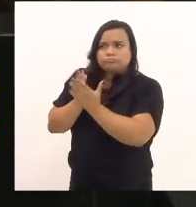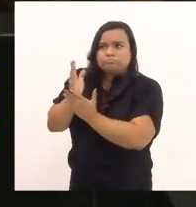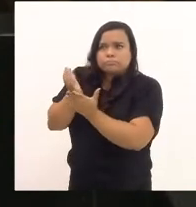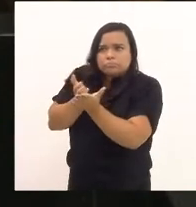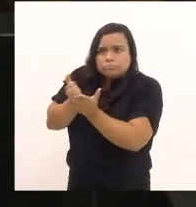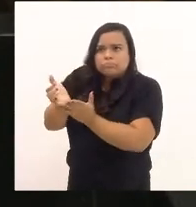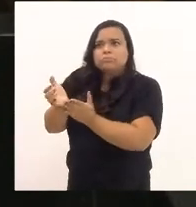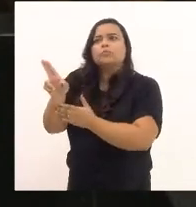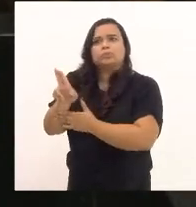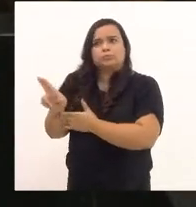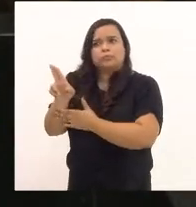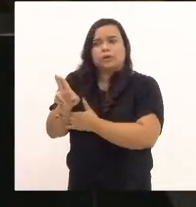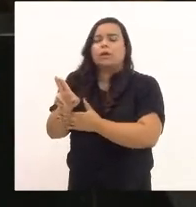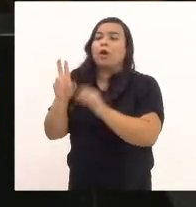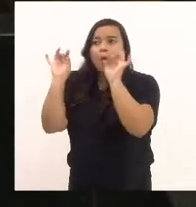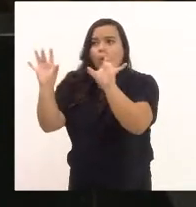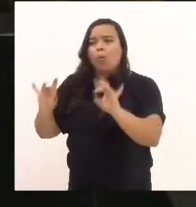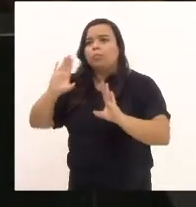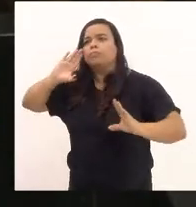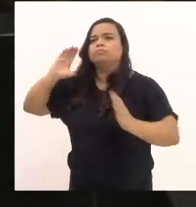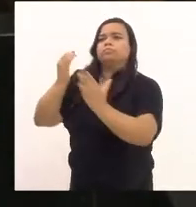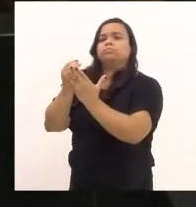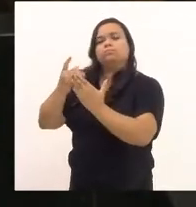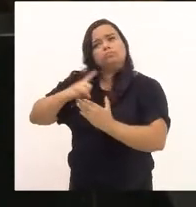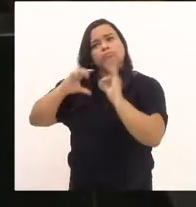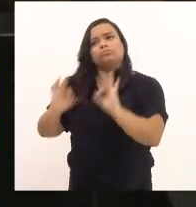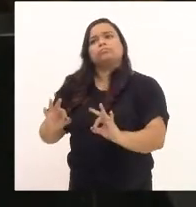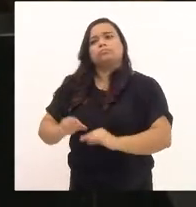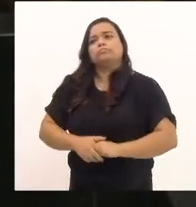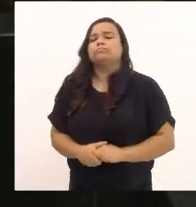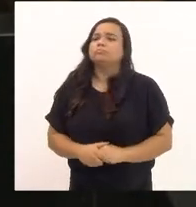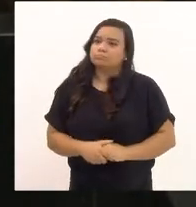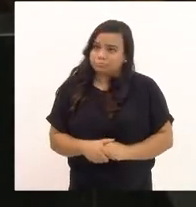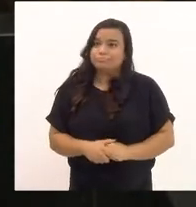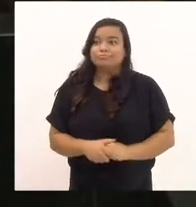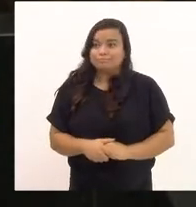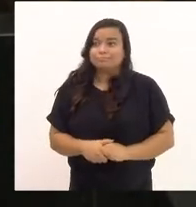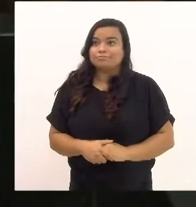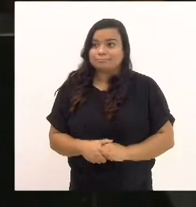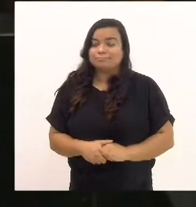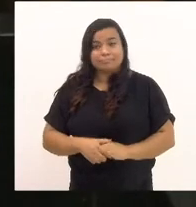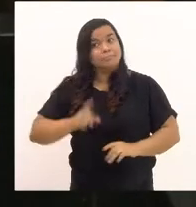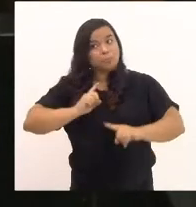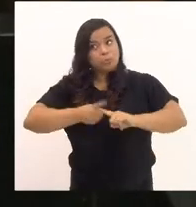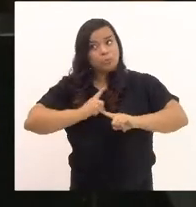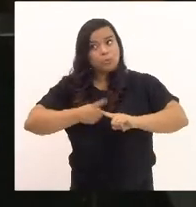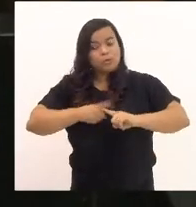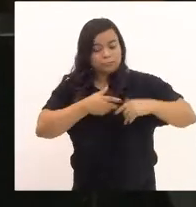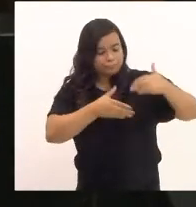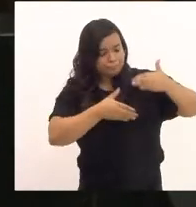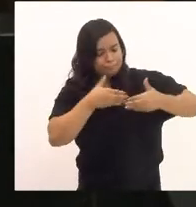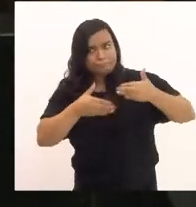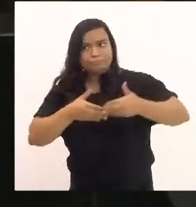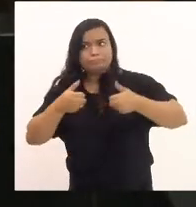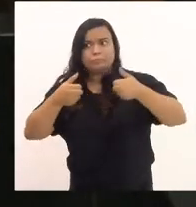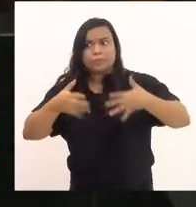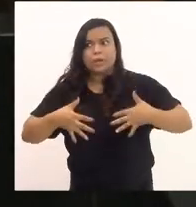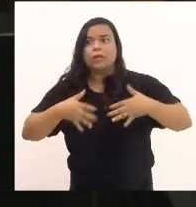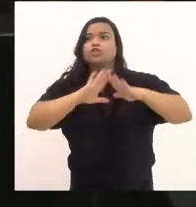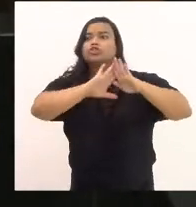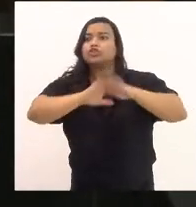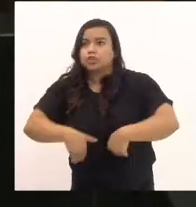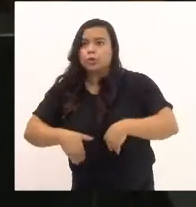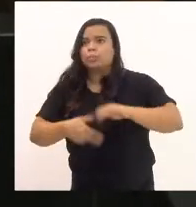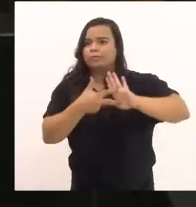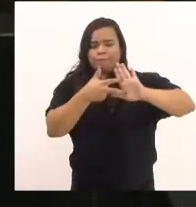a cumpra. Não é, Marquinhos? Porque a tramitação diz derrubado o veto,